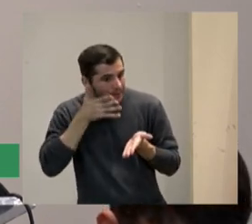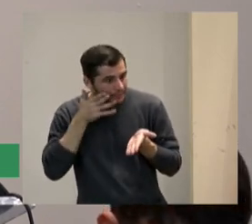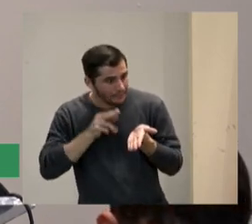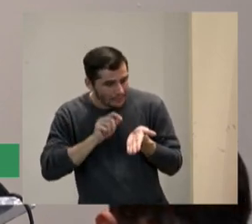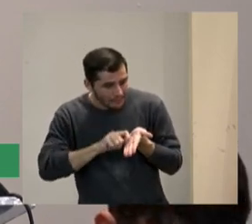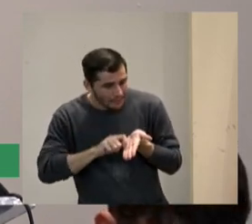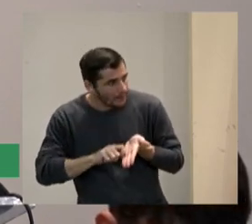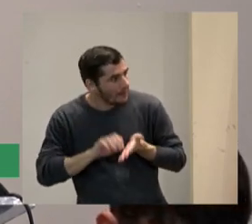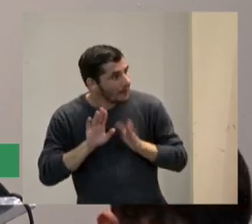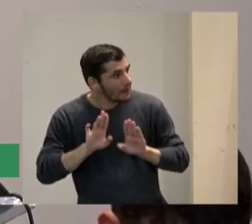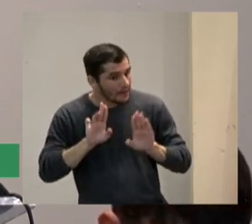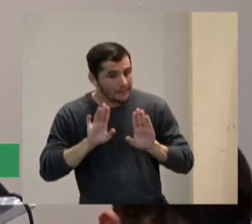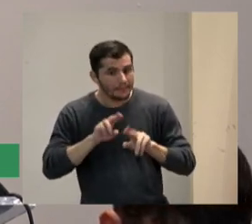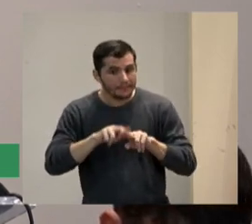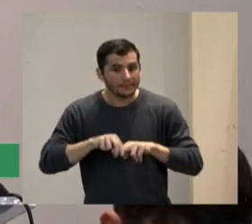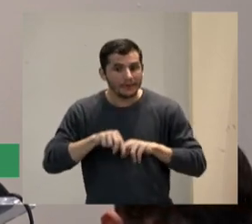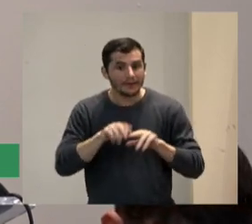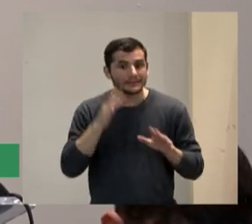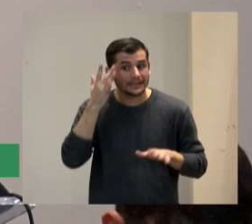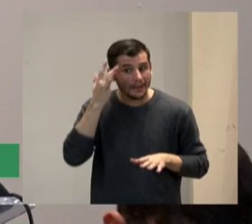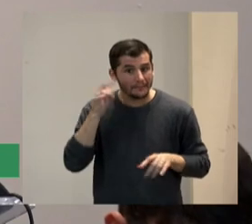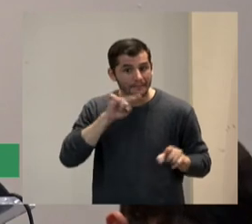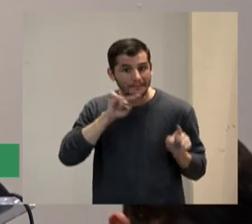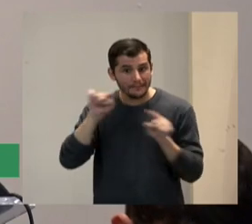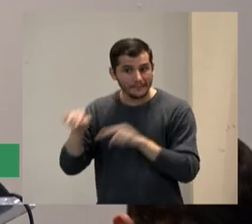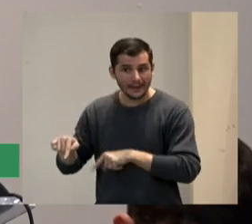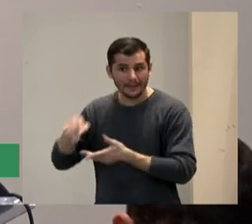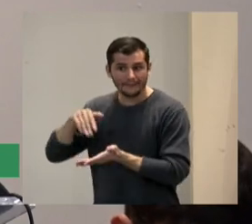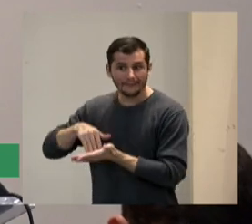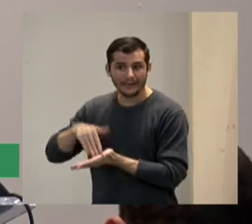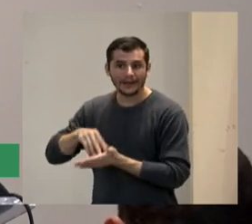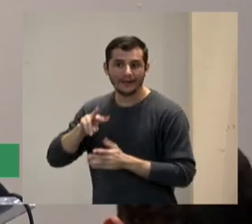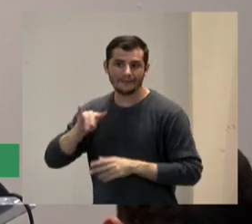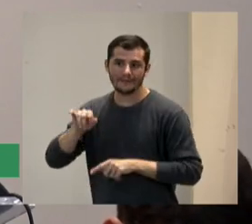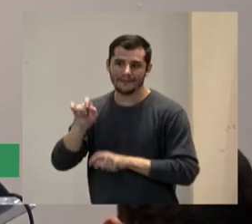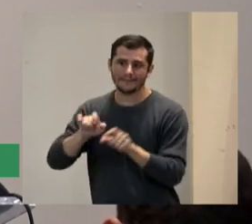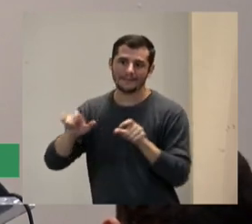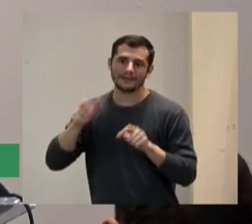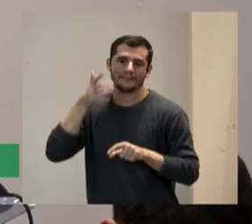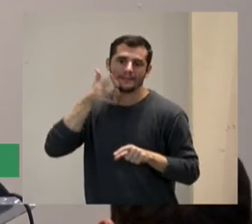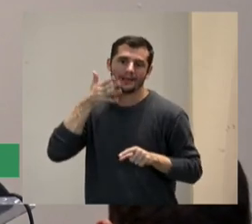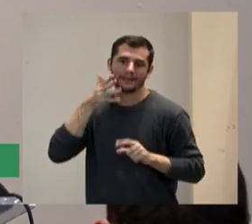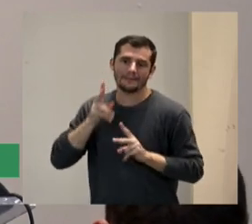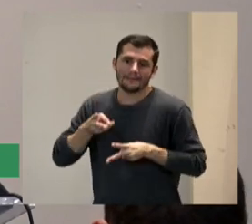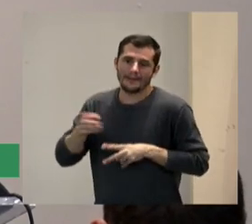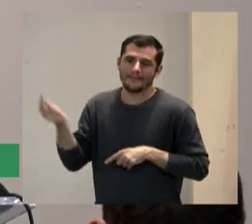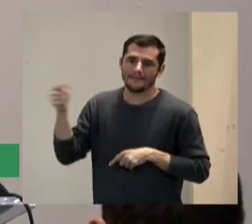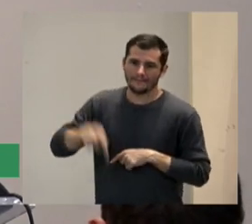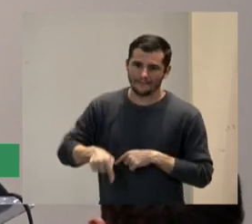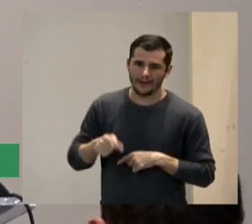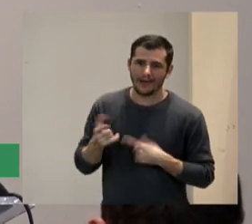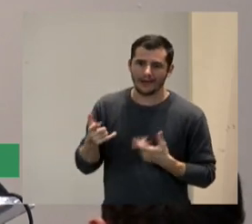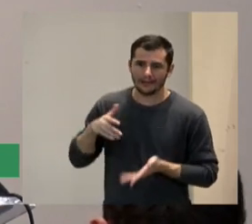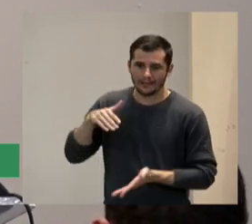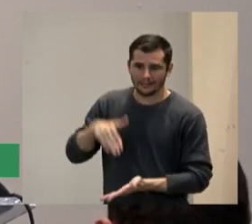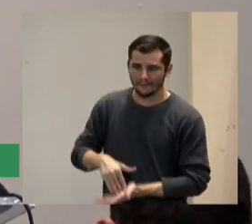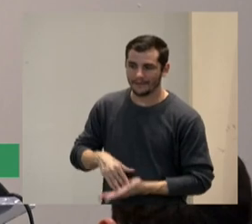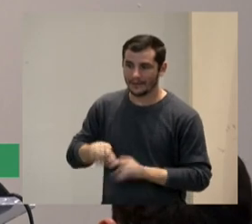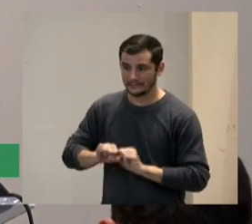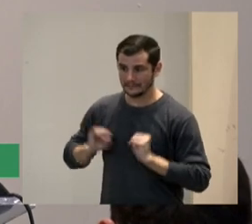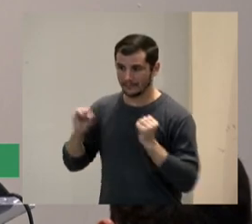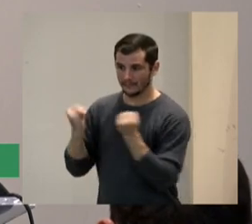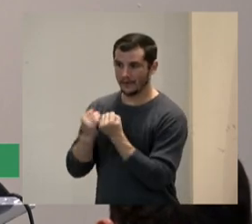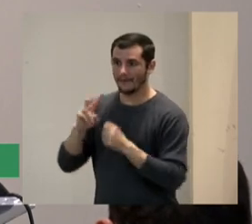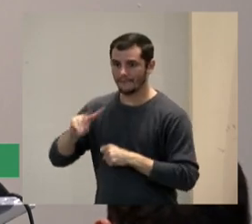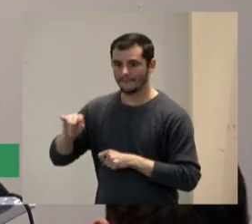parte dos palestrantes vão estar até amanhã no final com a gente do simpósio e aí no final do simpósio a gente tem a entrega do selo para a